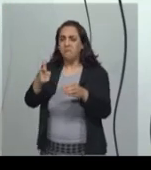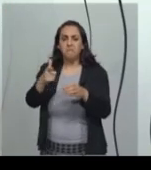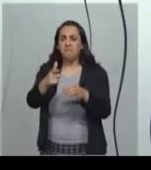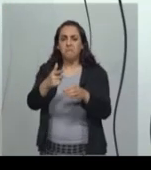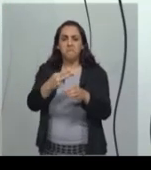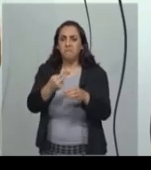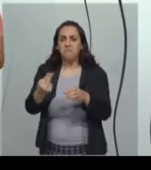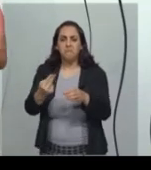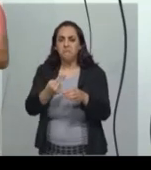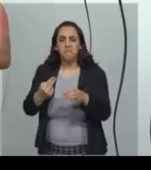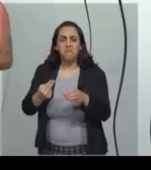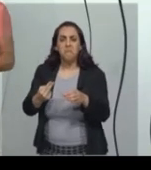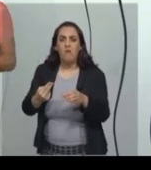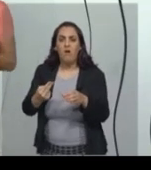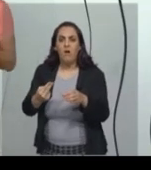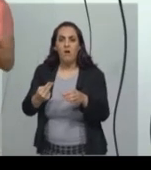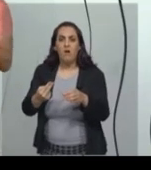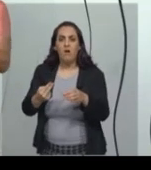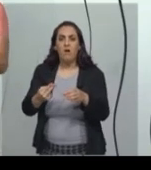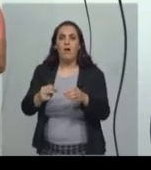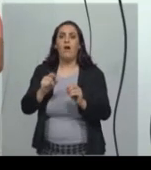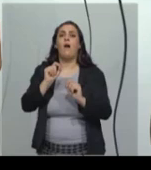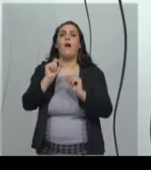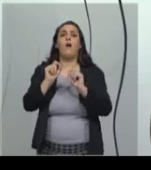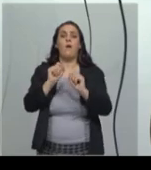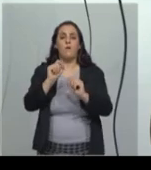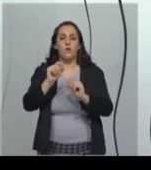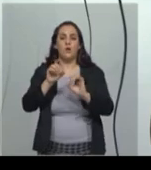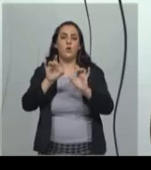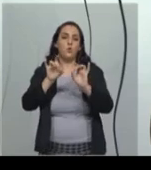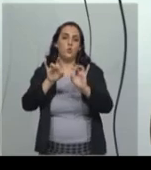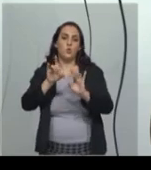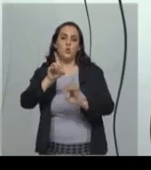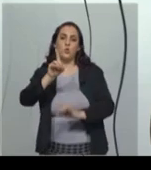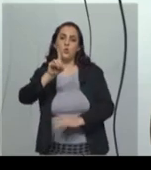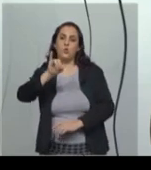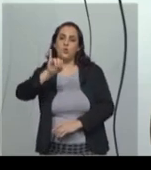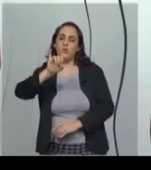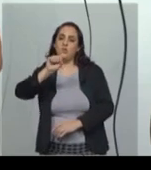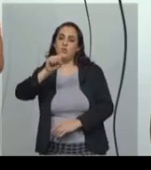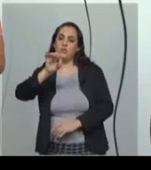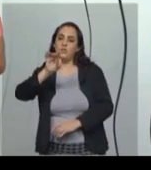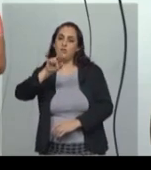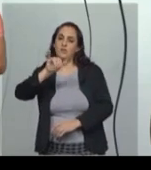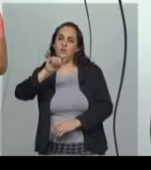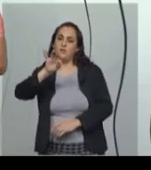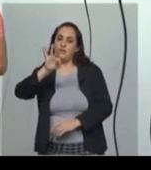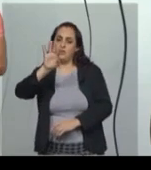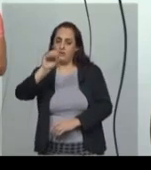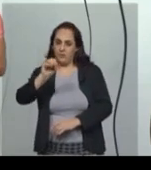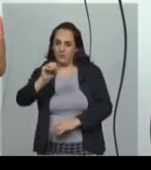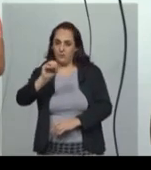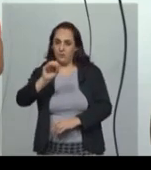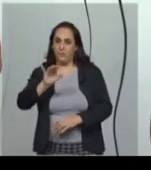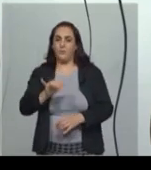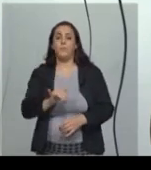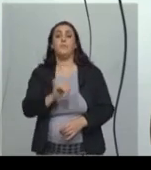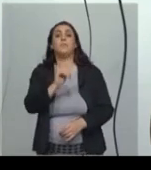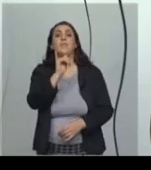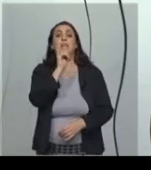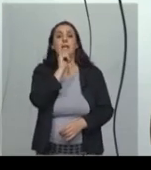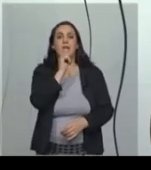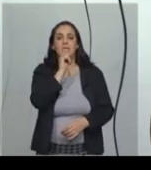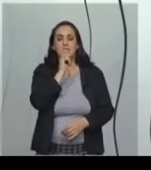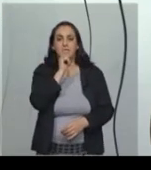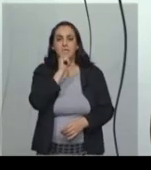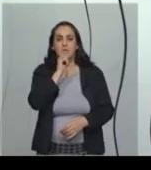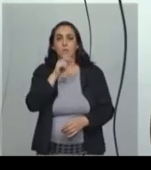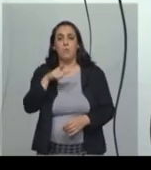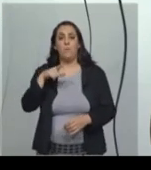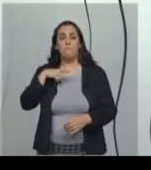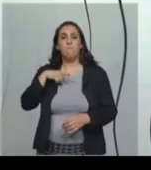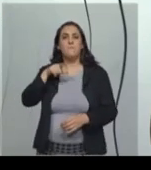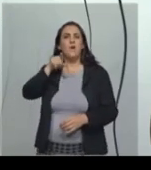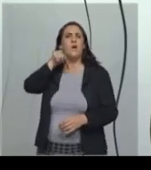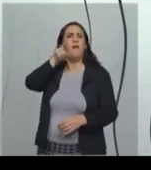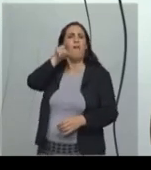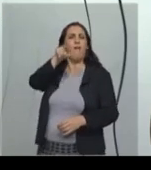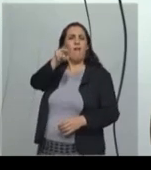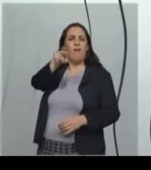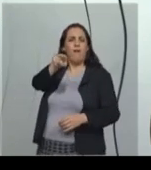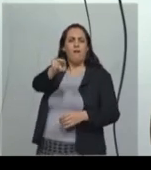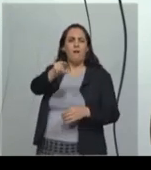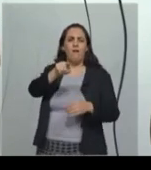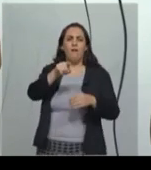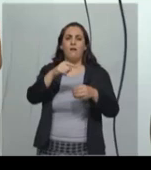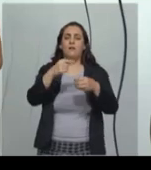Gerais. O distrito-sede é chamado de Ouro Preto. Mas nós temos outras zonas urbanas no município de Ouro